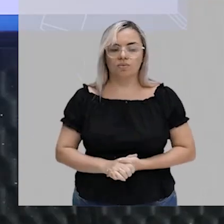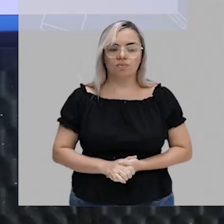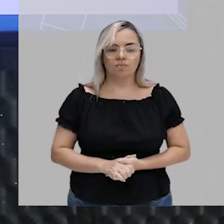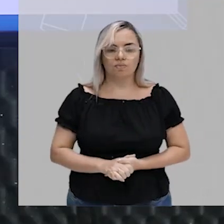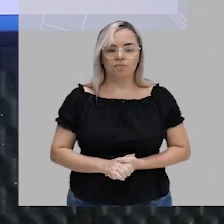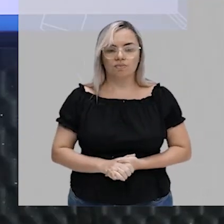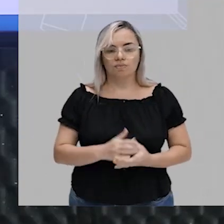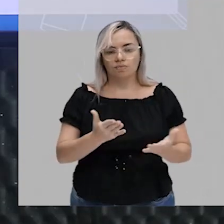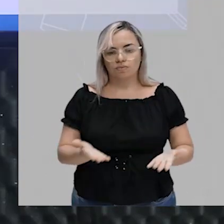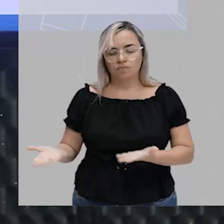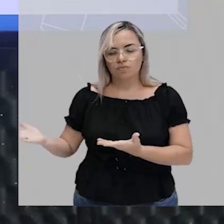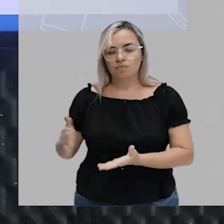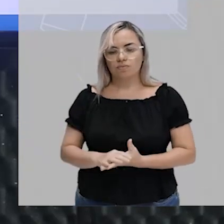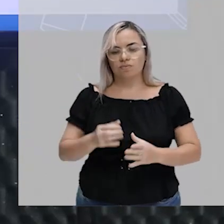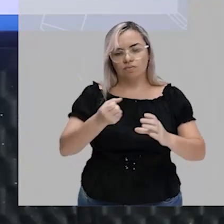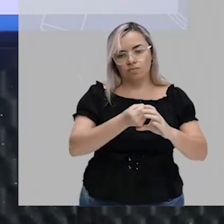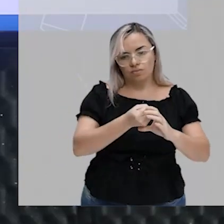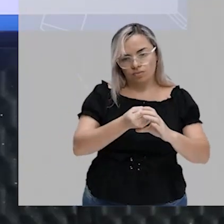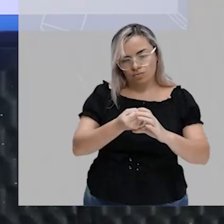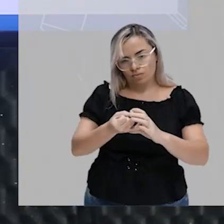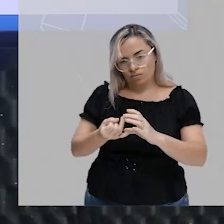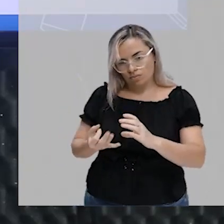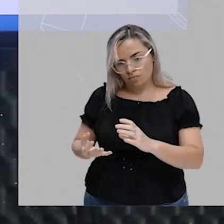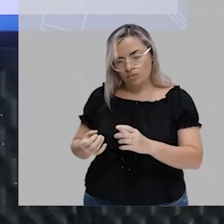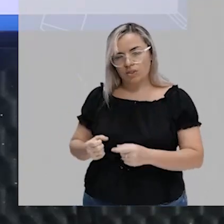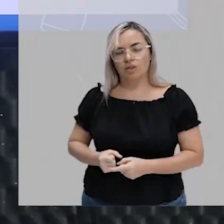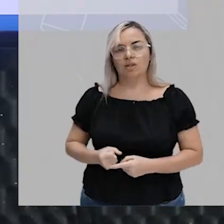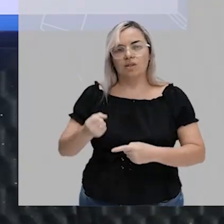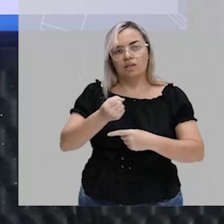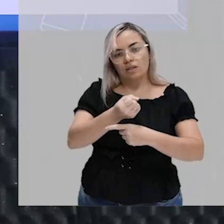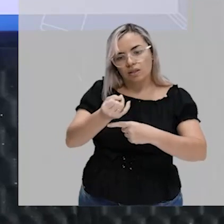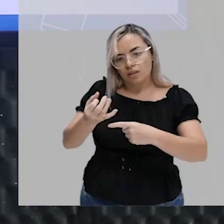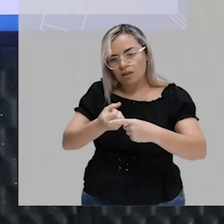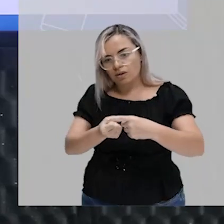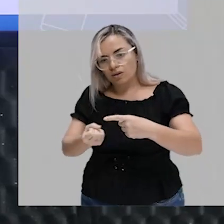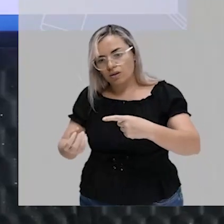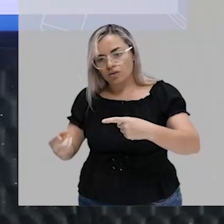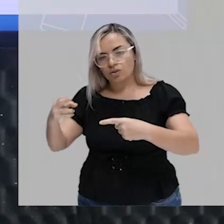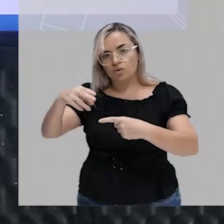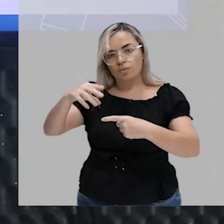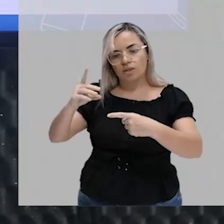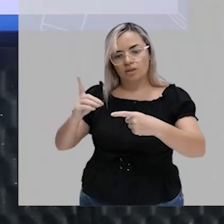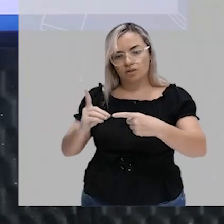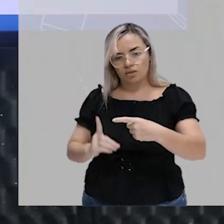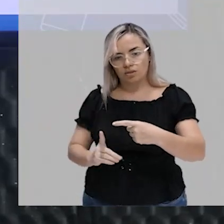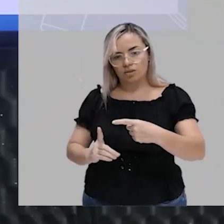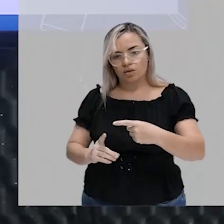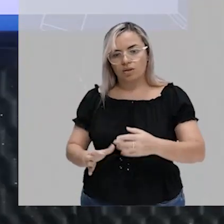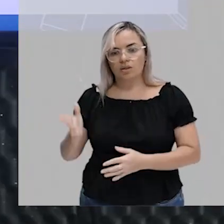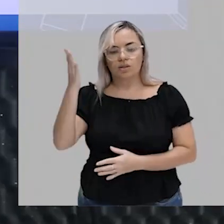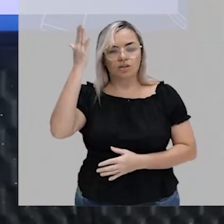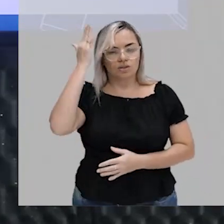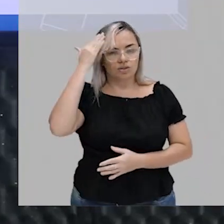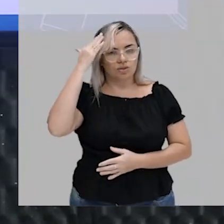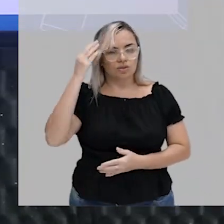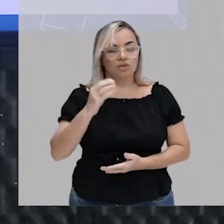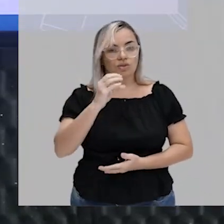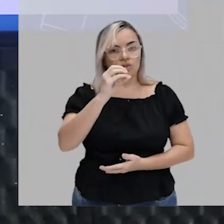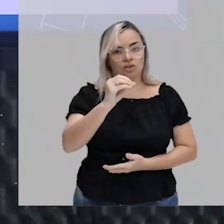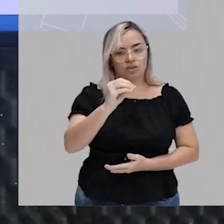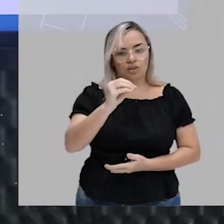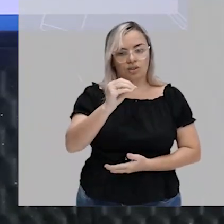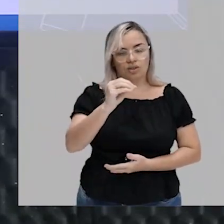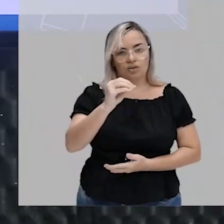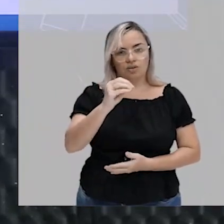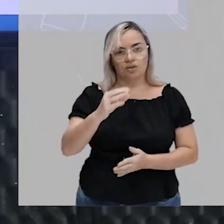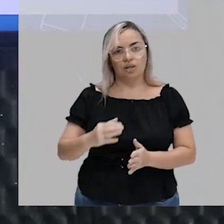numerador e denominador compreendidos entre zero e três. Gente, esse conjunto D